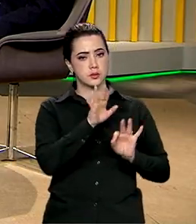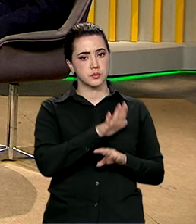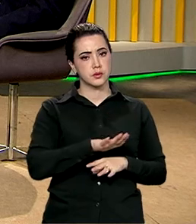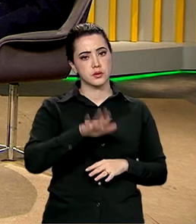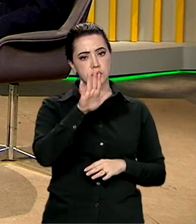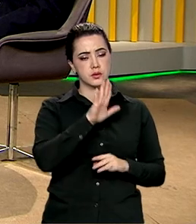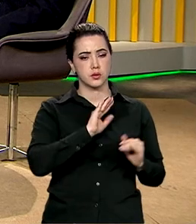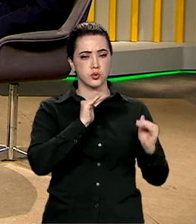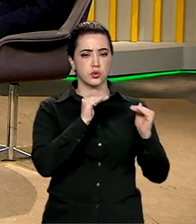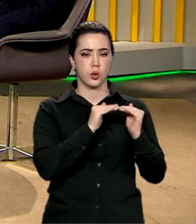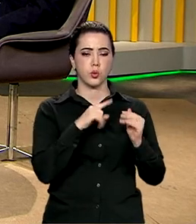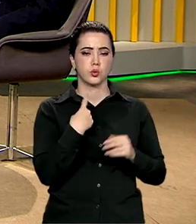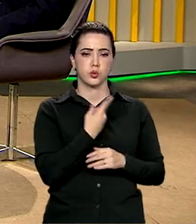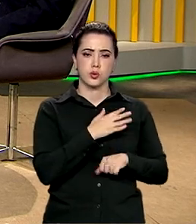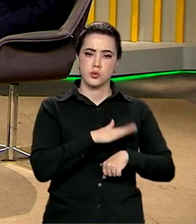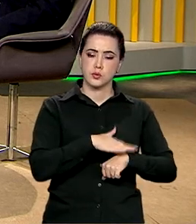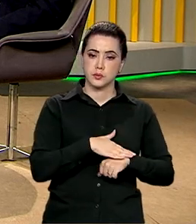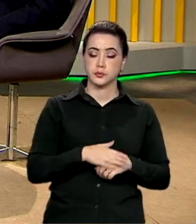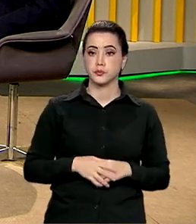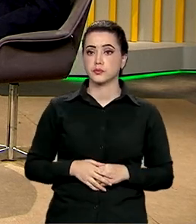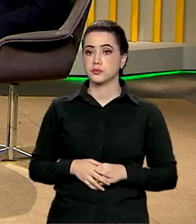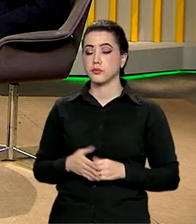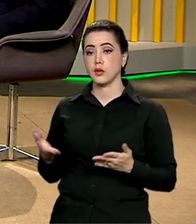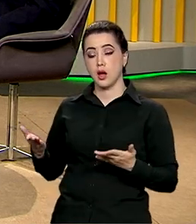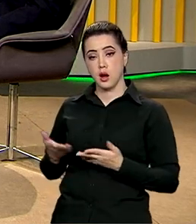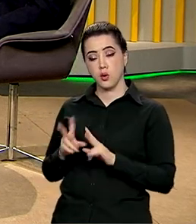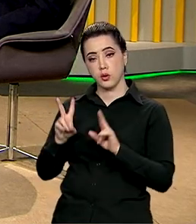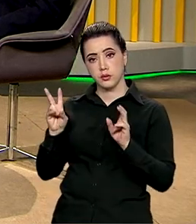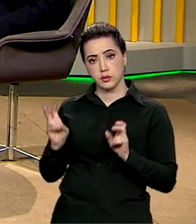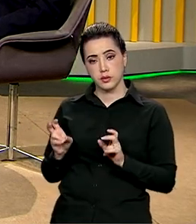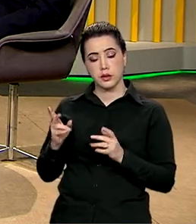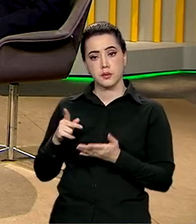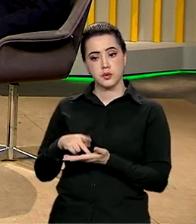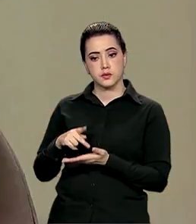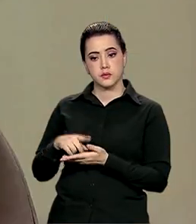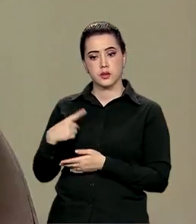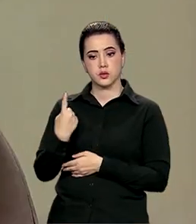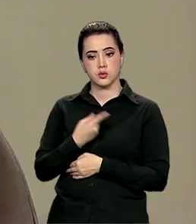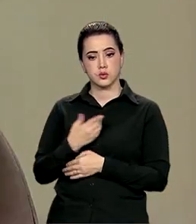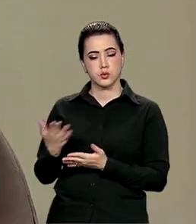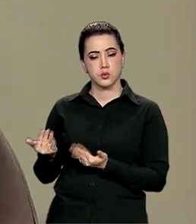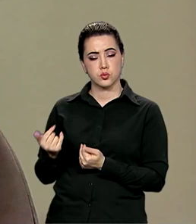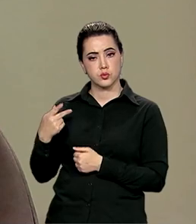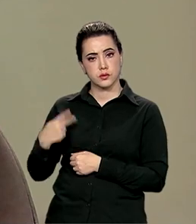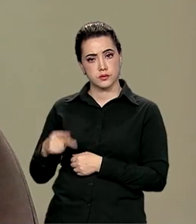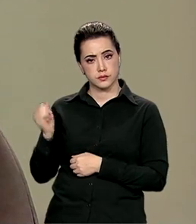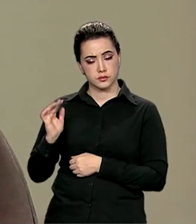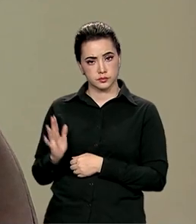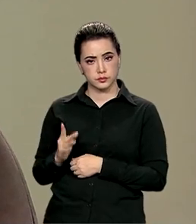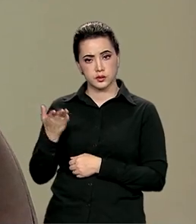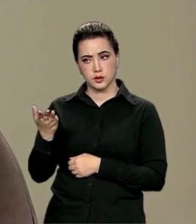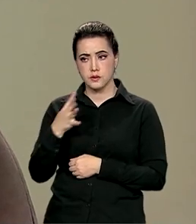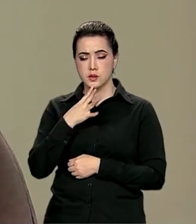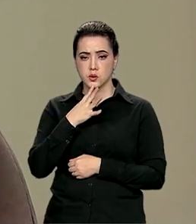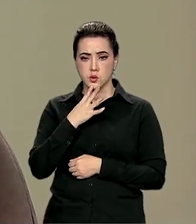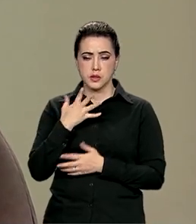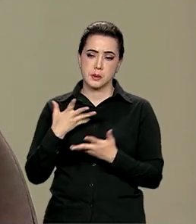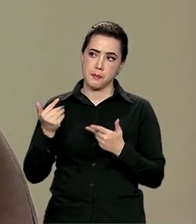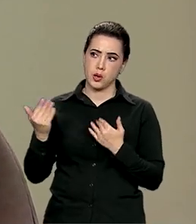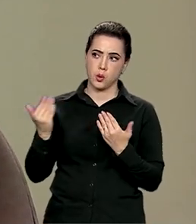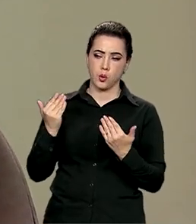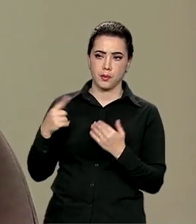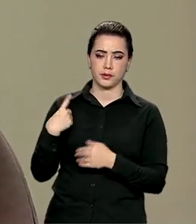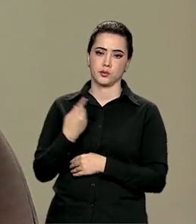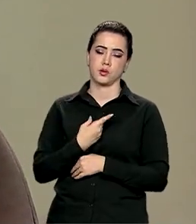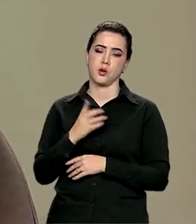adequado ao nosso tempo. Tá certo. Agora, falando um pouco da realidade dos jovens no Brasil, que você conhece muito melhor do que todos